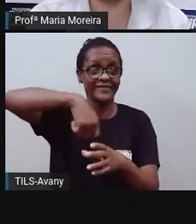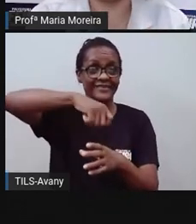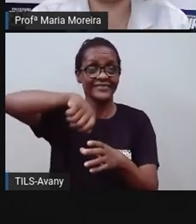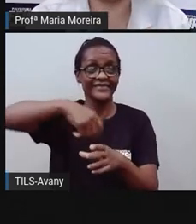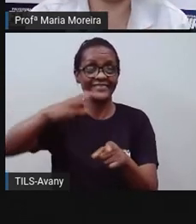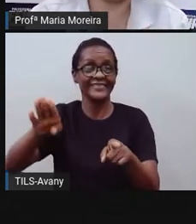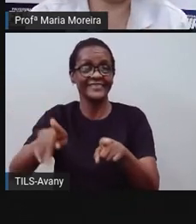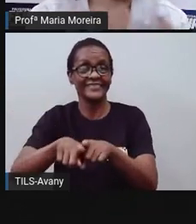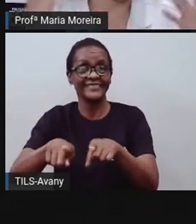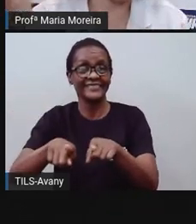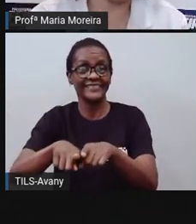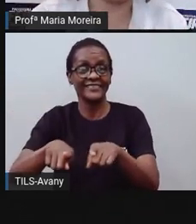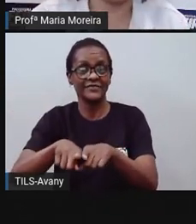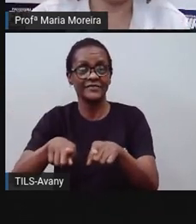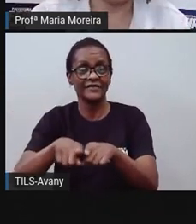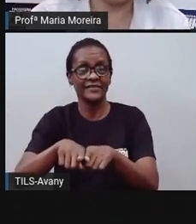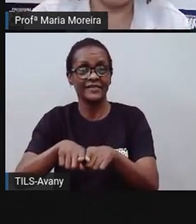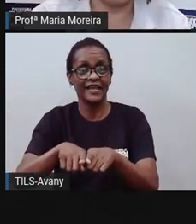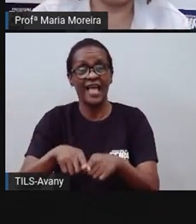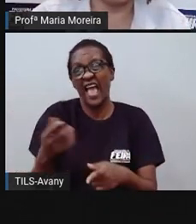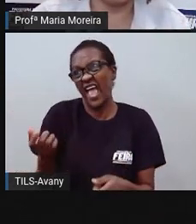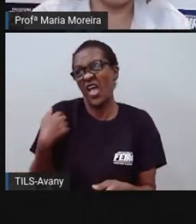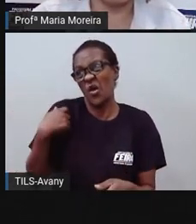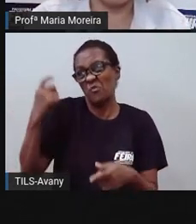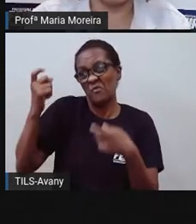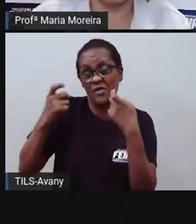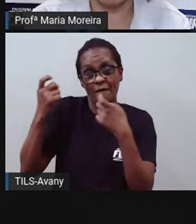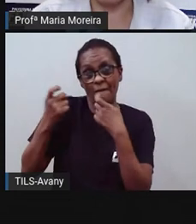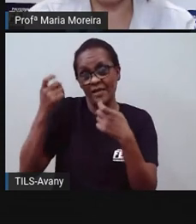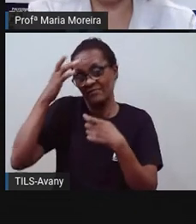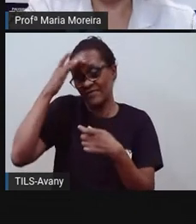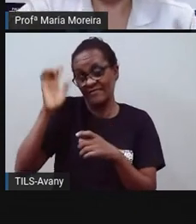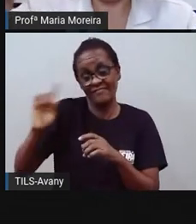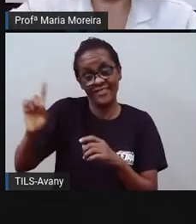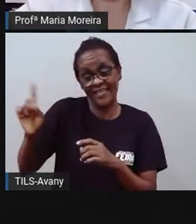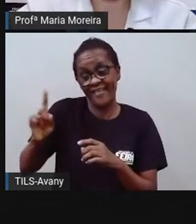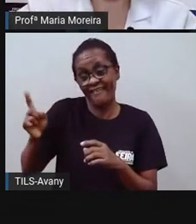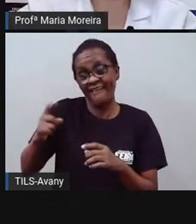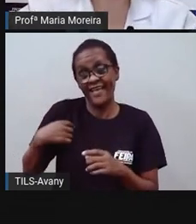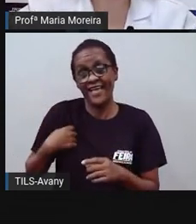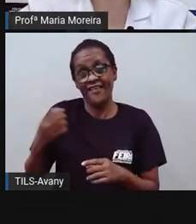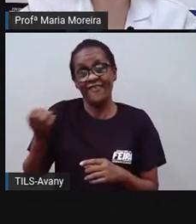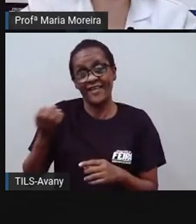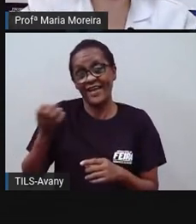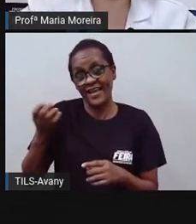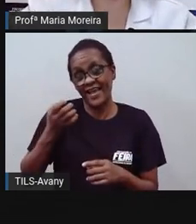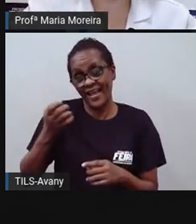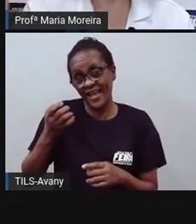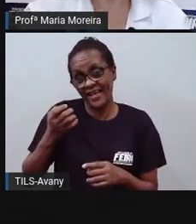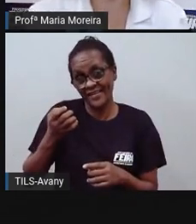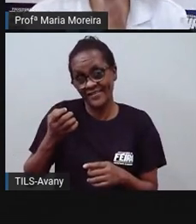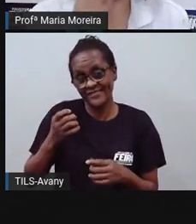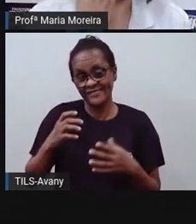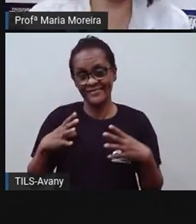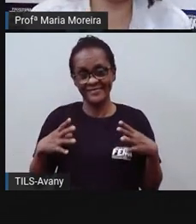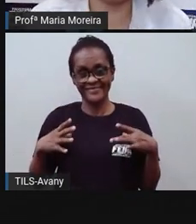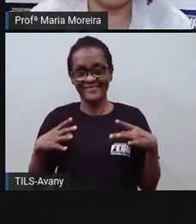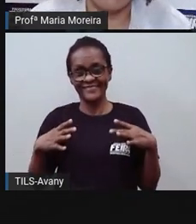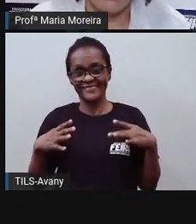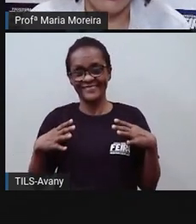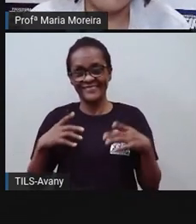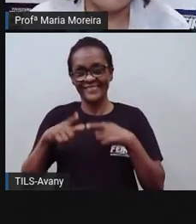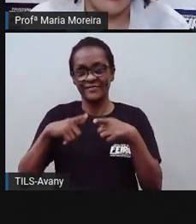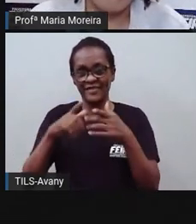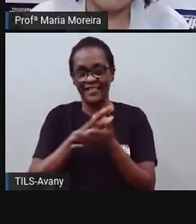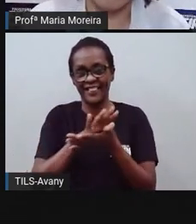saber se elas estão passando fome, se vão morrer aí nesse trajeto, eu quero aliviar aqui, não quero fazer nada. Então, as